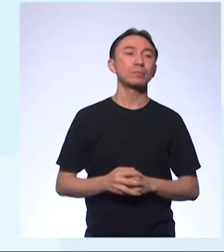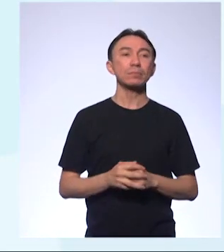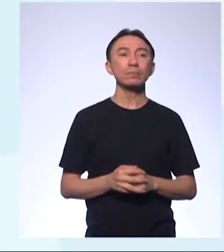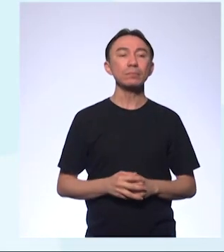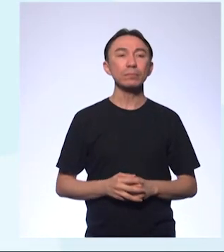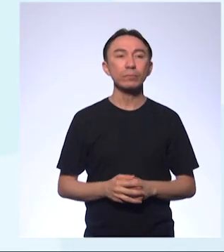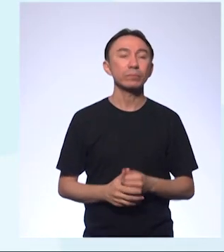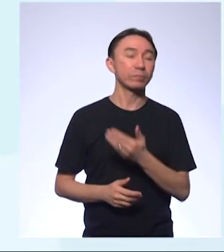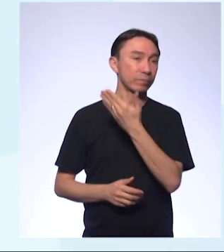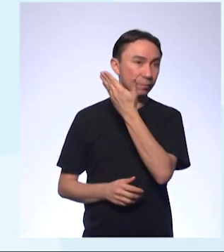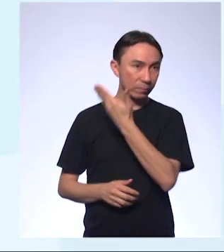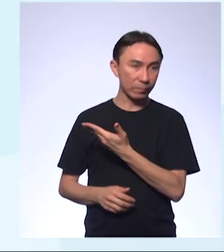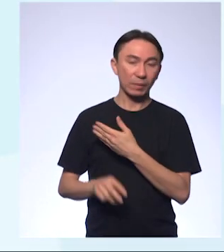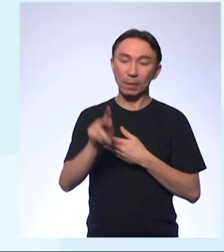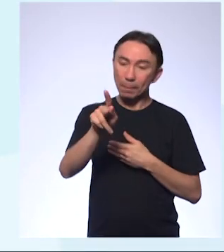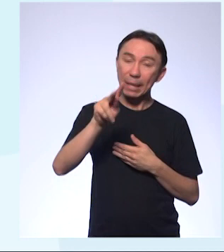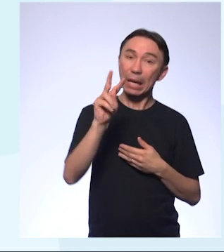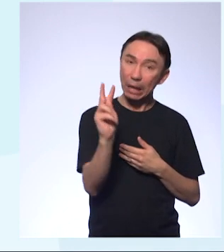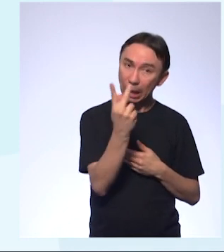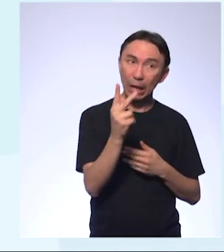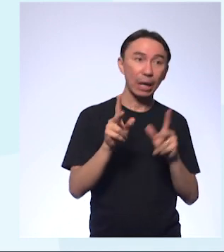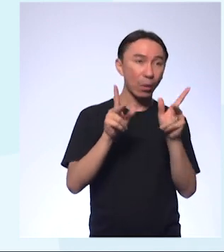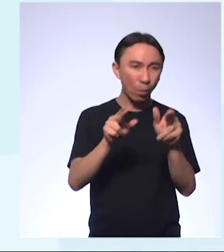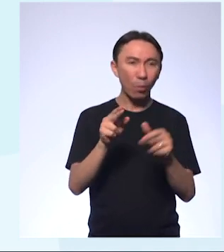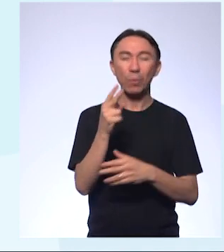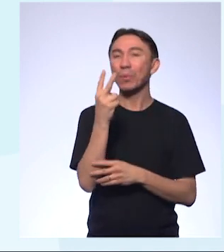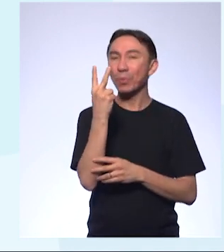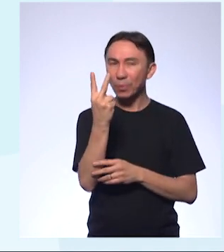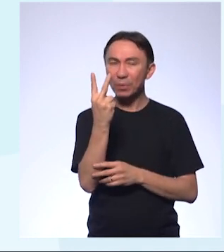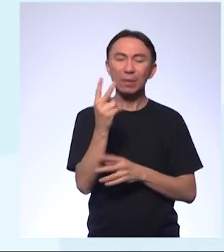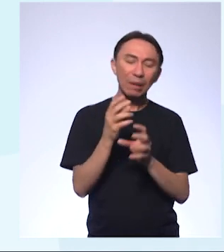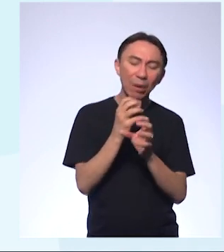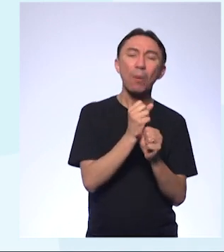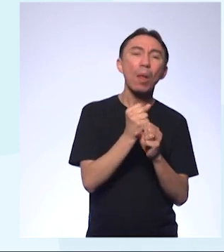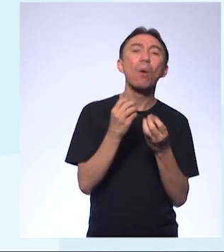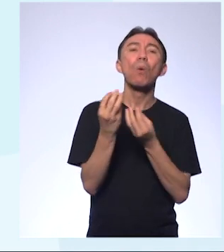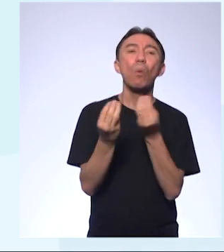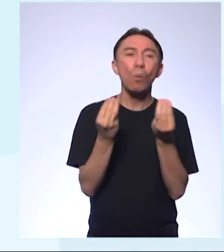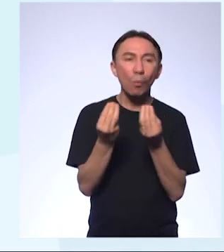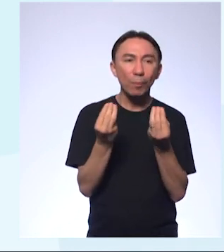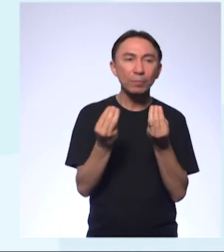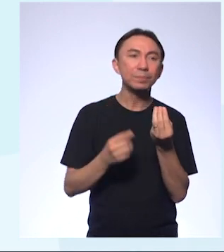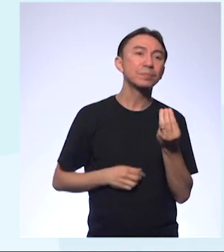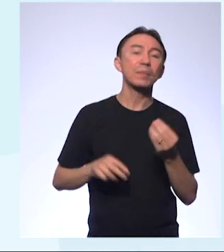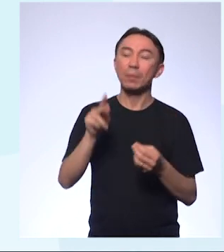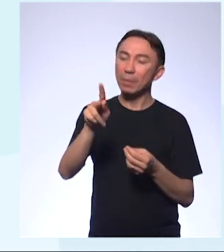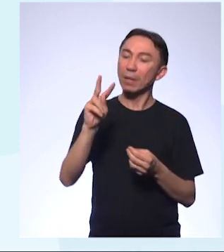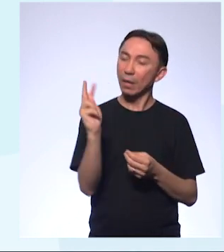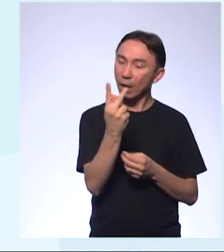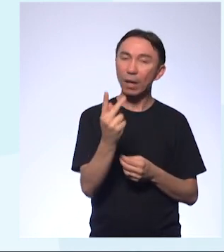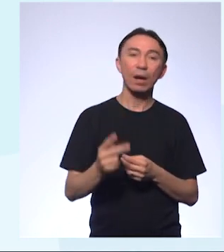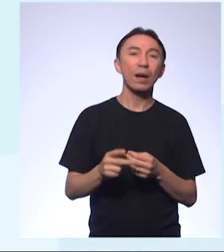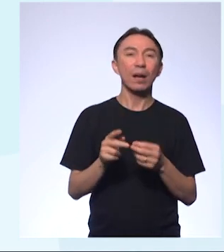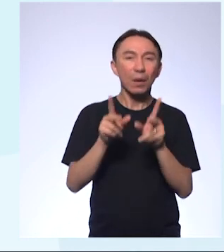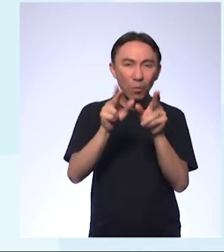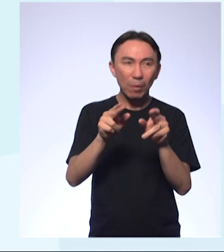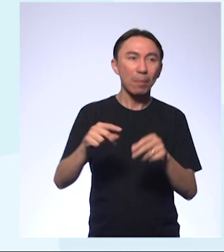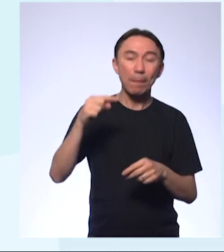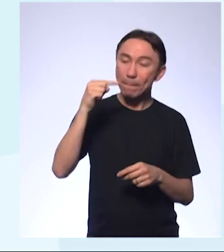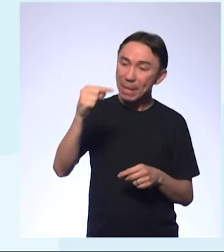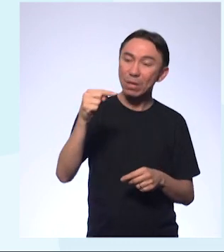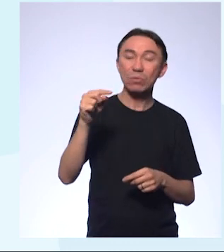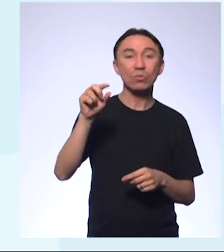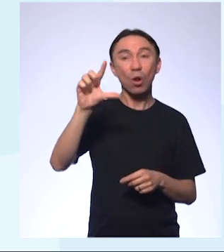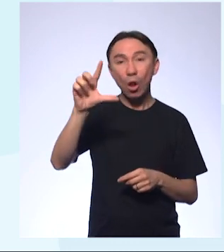Então, aqui a gente tem PH igual a 2. Como foi calculado isso? PH é igual a menos log da concentração.